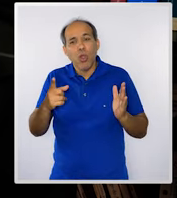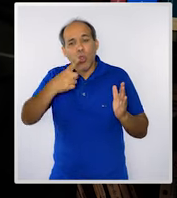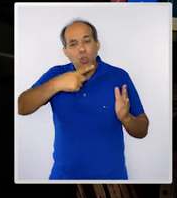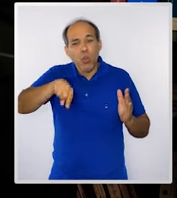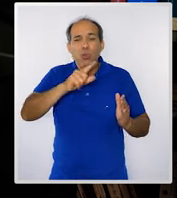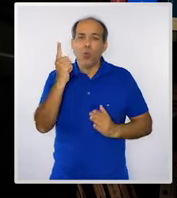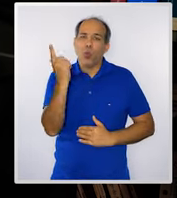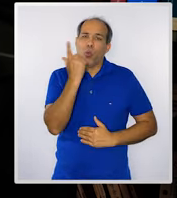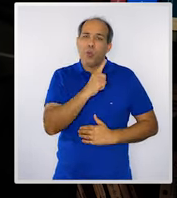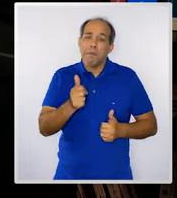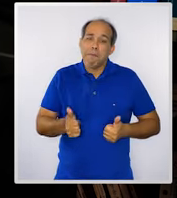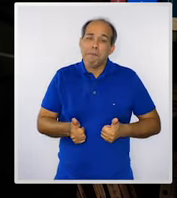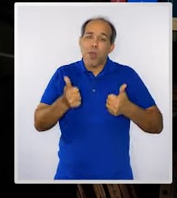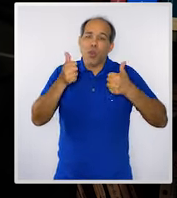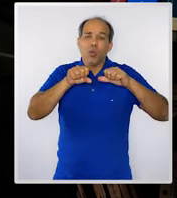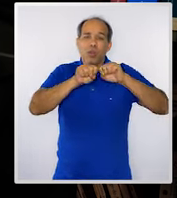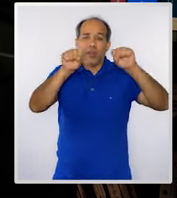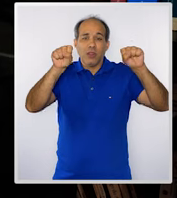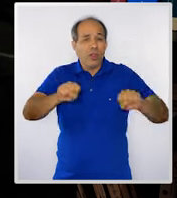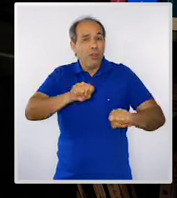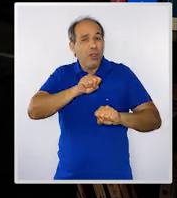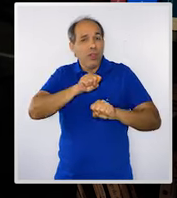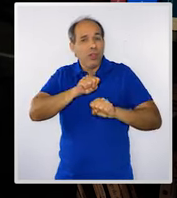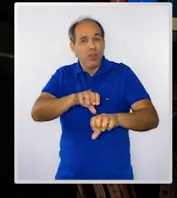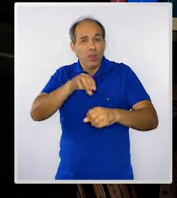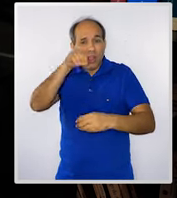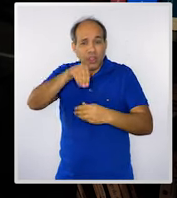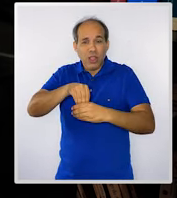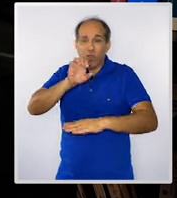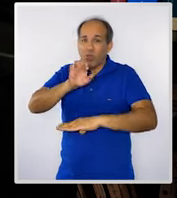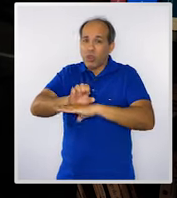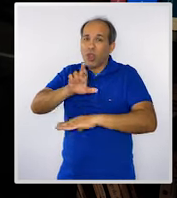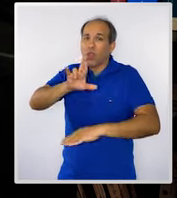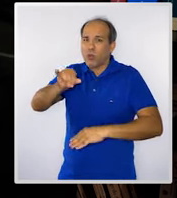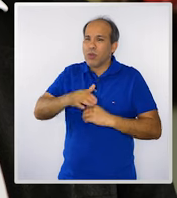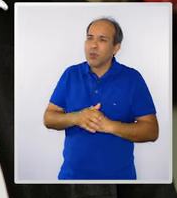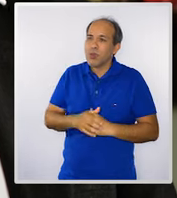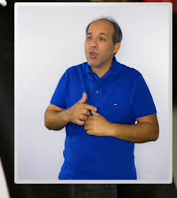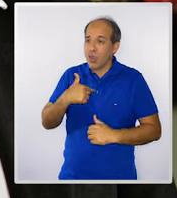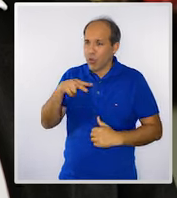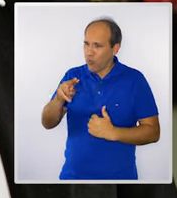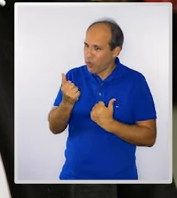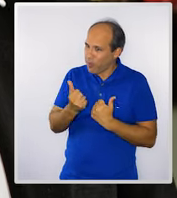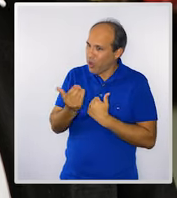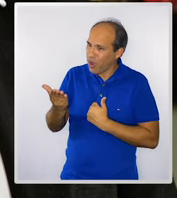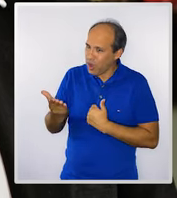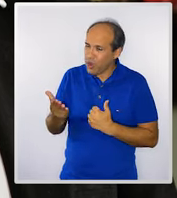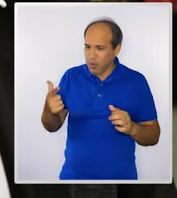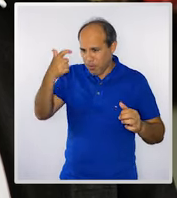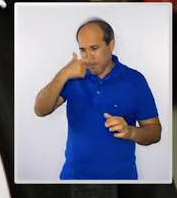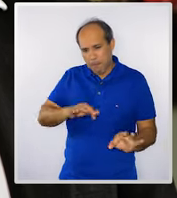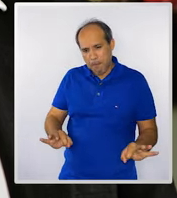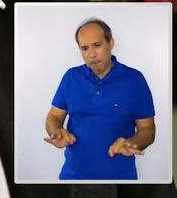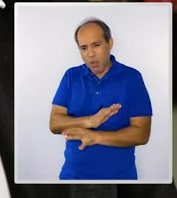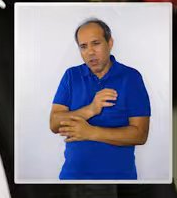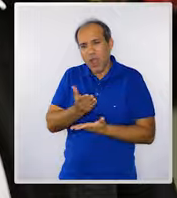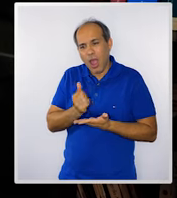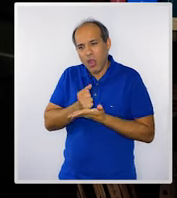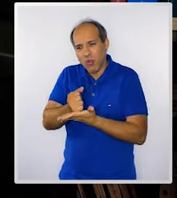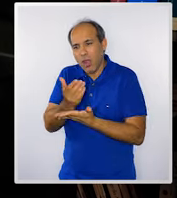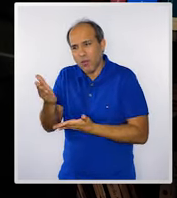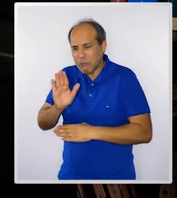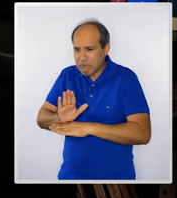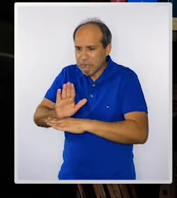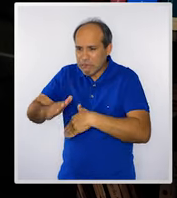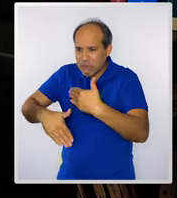fazendo com que nós possamos ter o melhor sistema educacional do estado do Rio de Janeiro. Conte conosco, Jordi. Estamos prontos